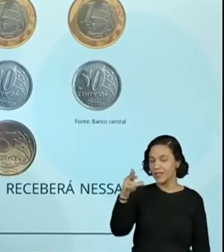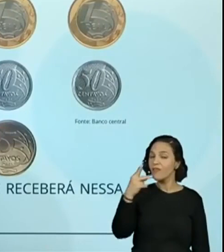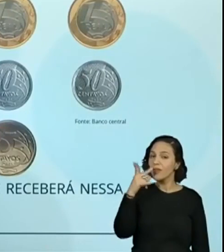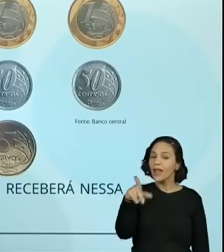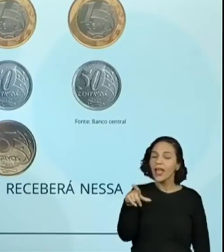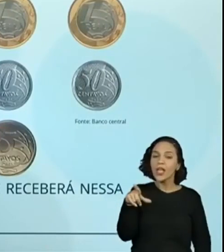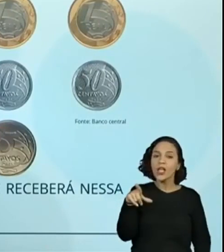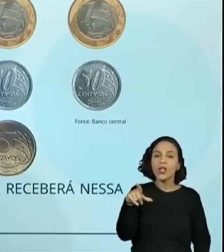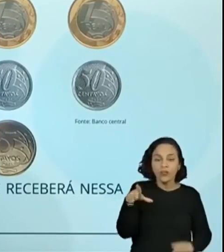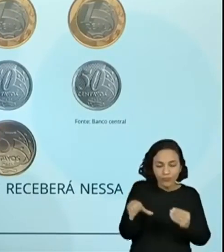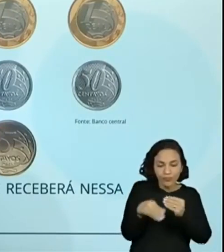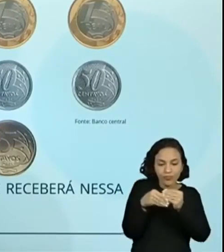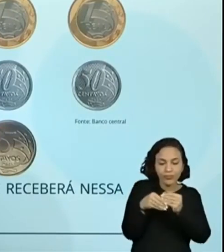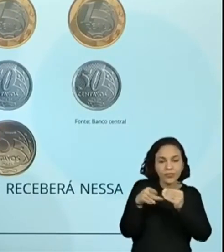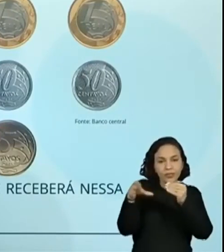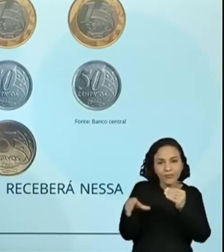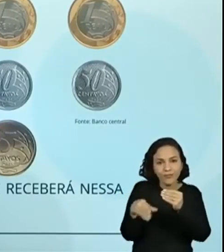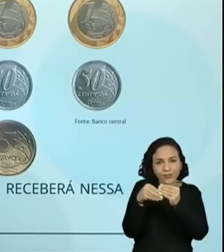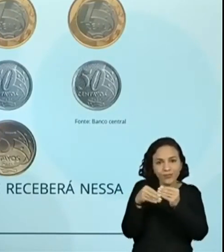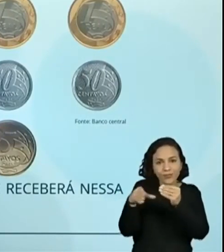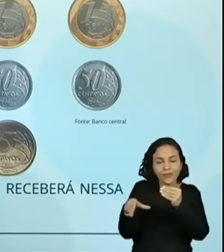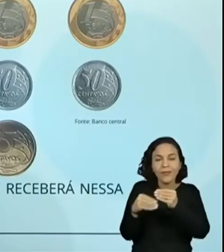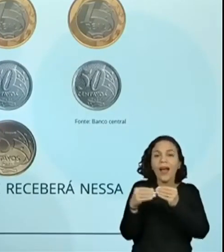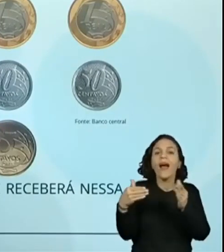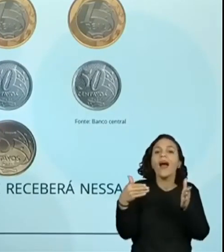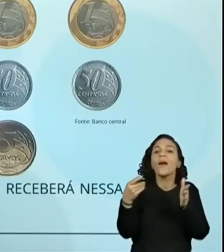Prô. Mas a gente pode pensar, olha lá.